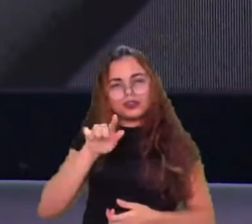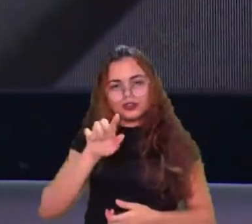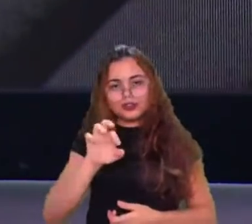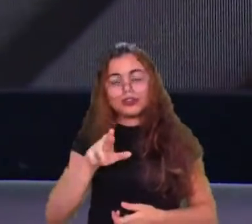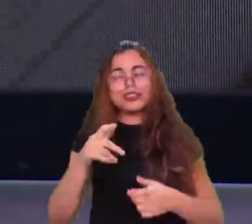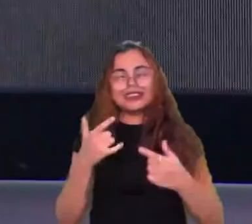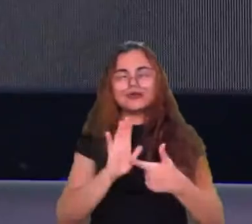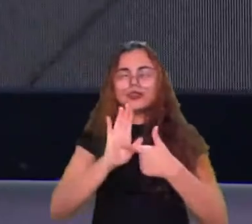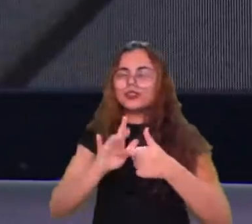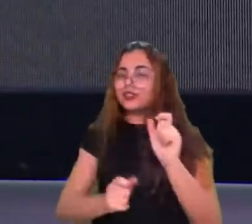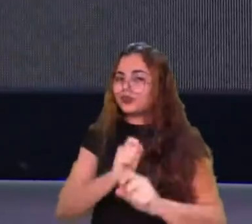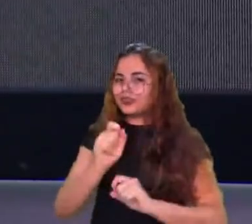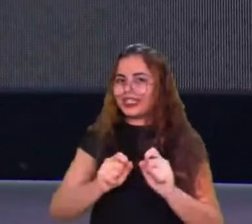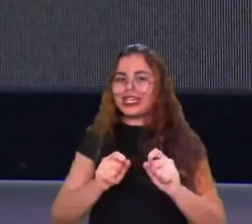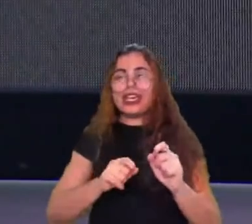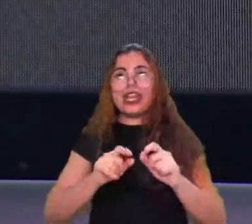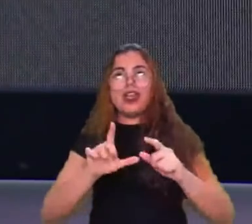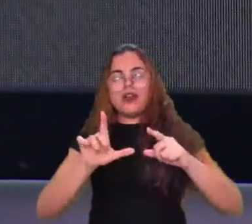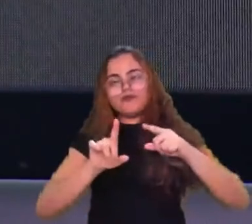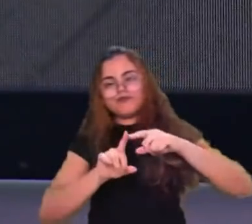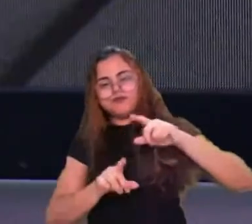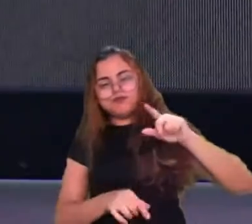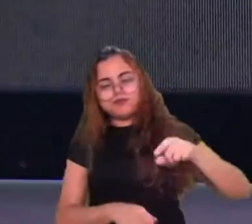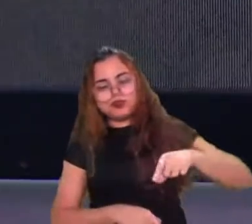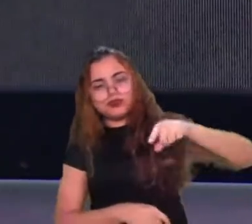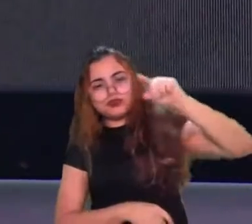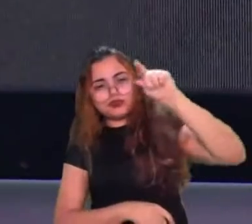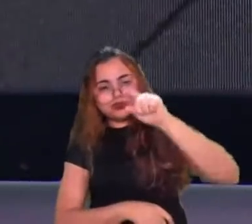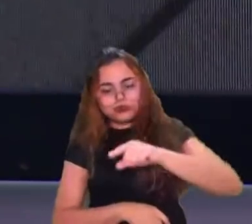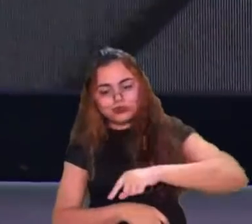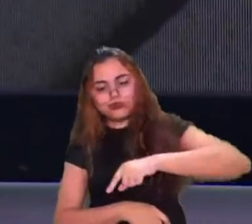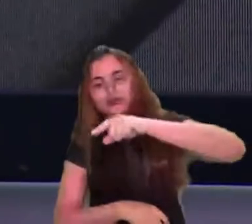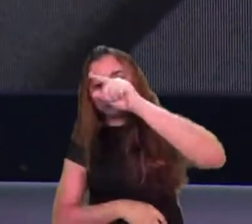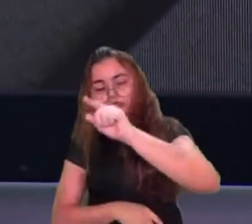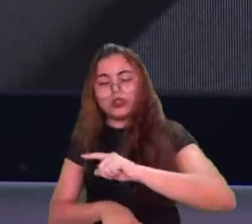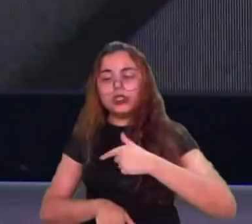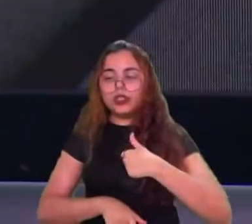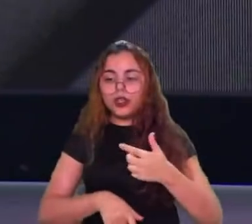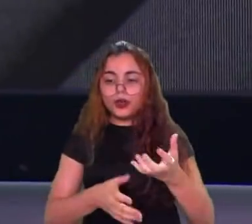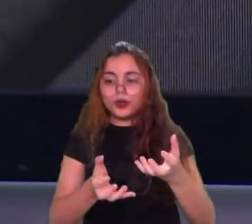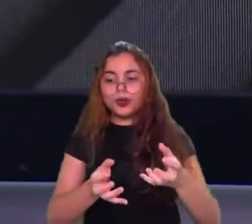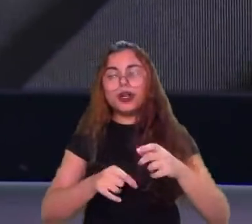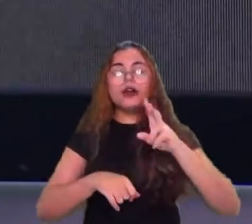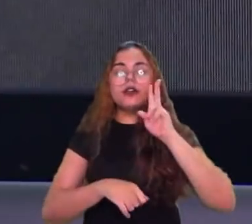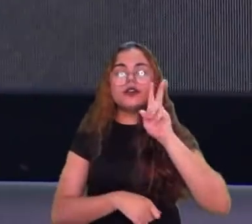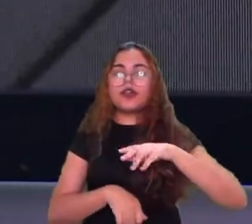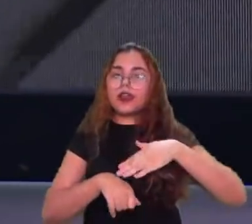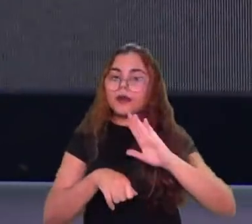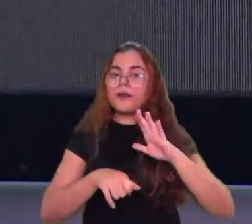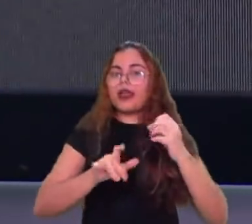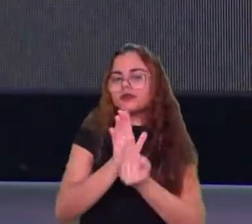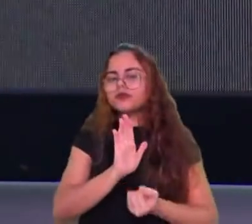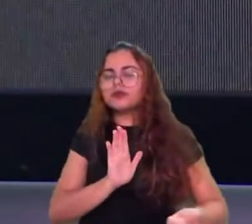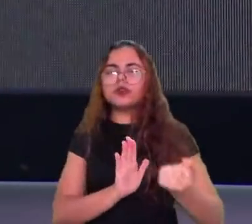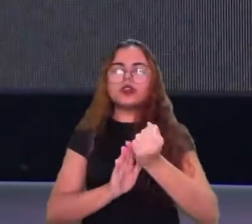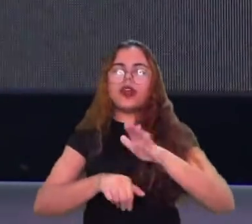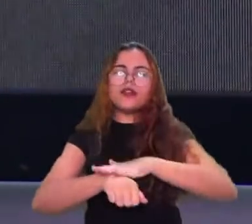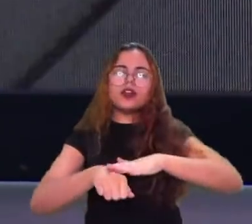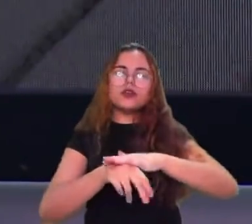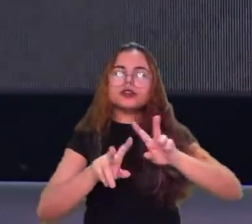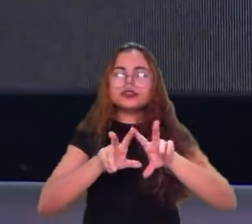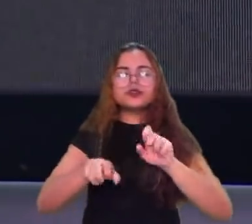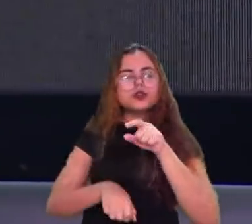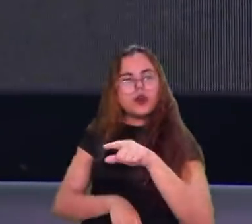russa né então assim eu espero ver ele com mais solidez o Maestro falou que eles estão conversando sobre isso então assim normal ter essas